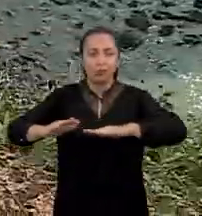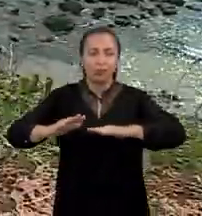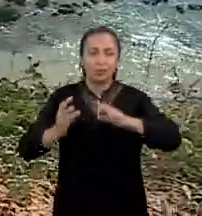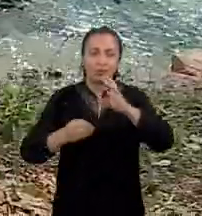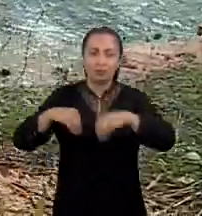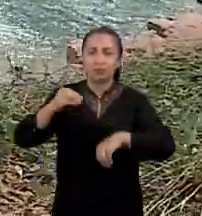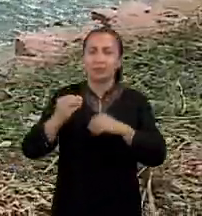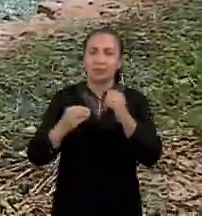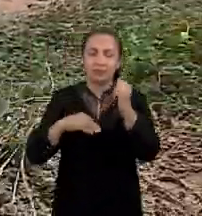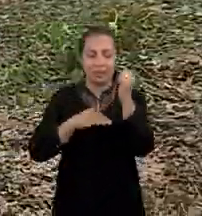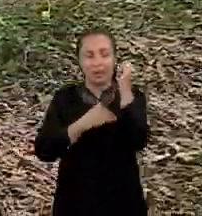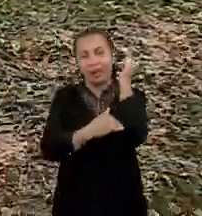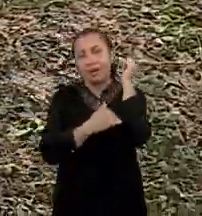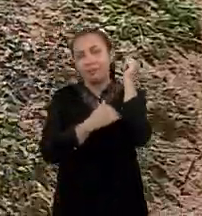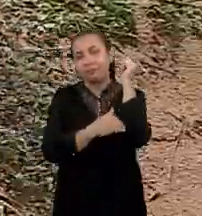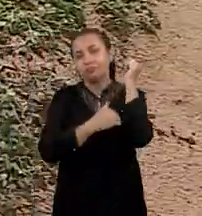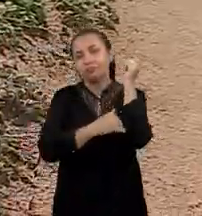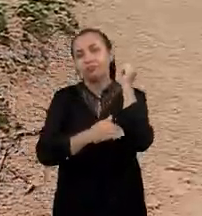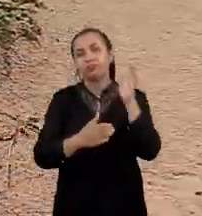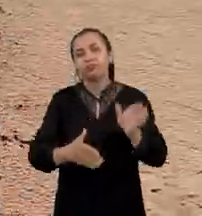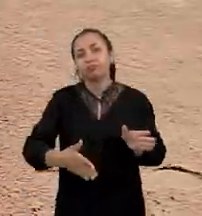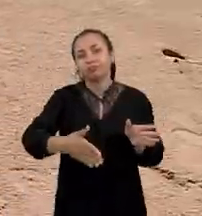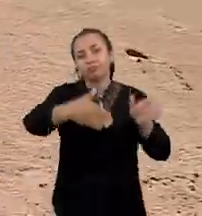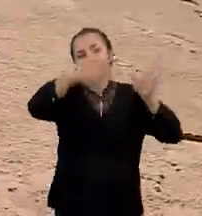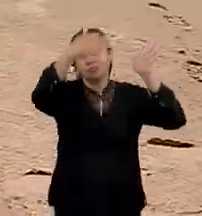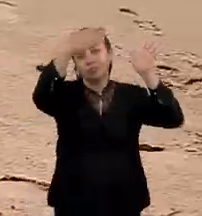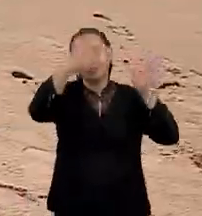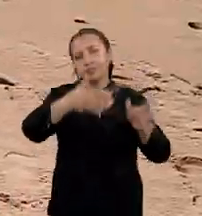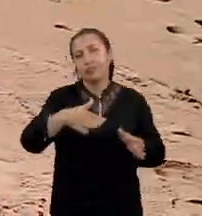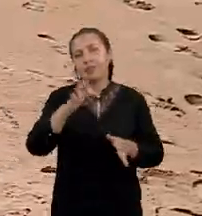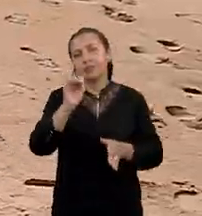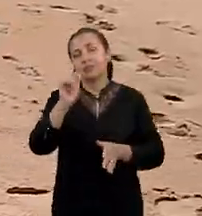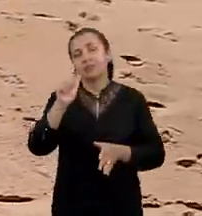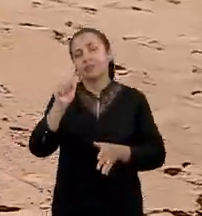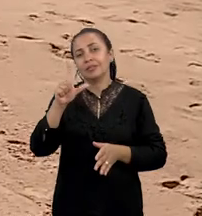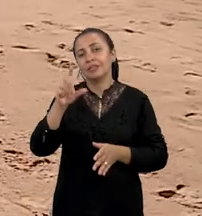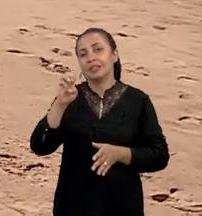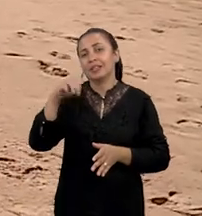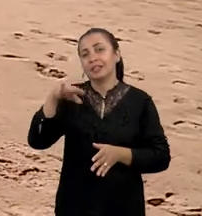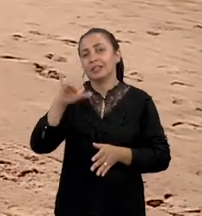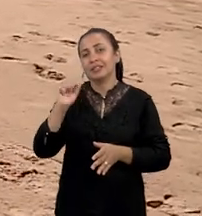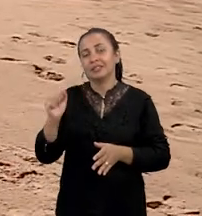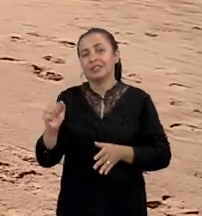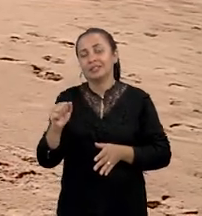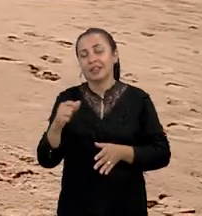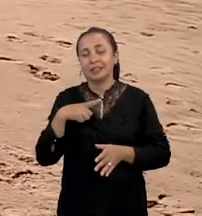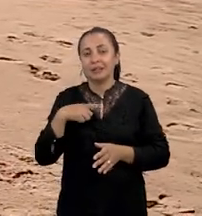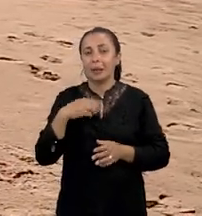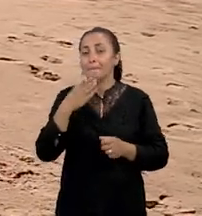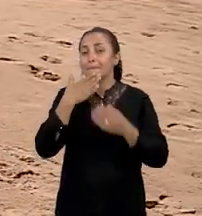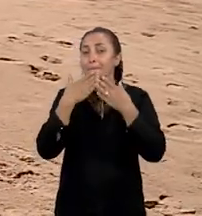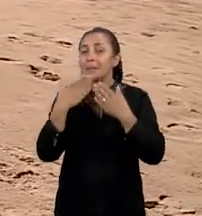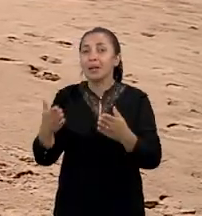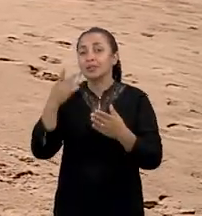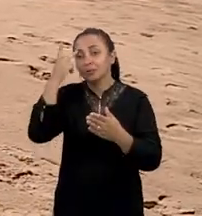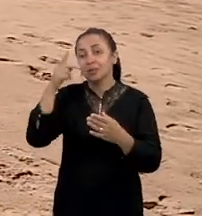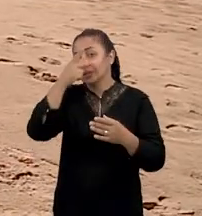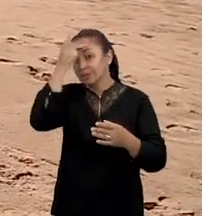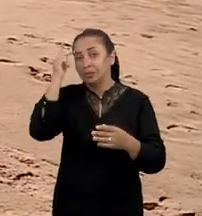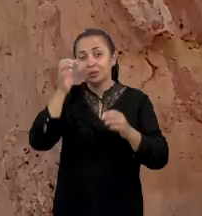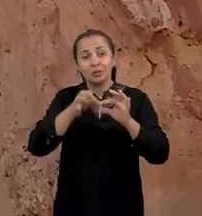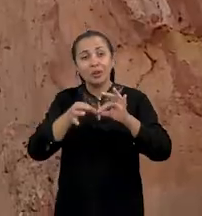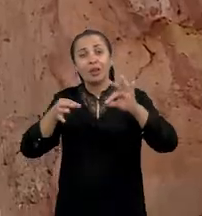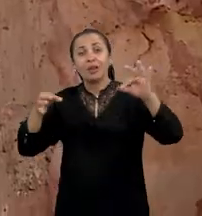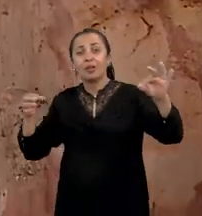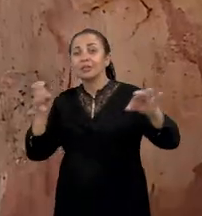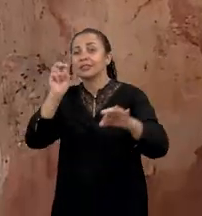na borda da falésia. Daí, a recomendação de que, nesse trecho, por exemplo, as pessoas mantenham